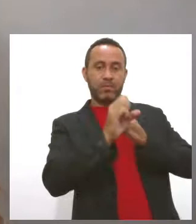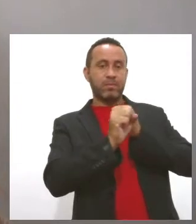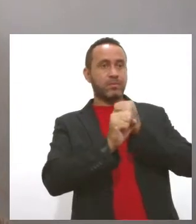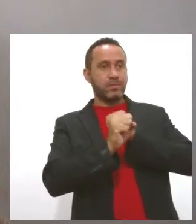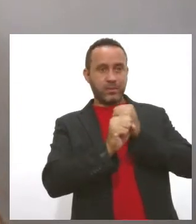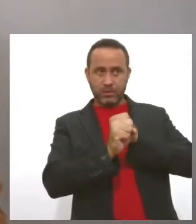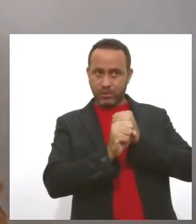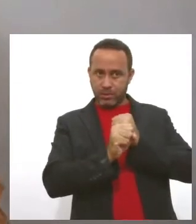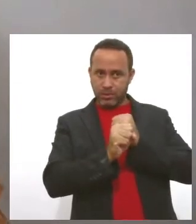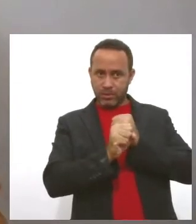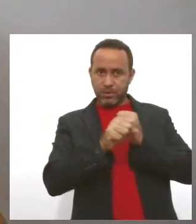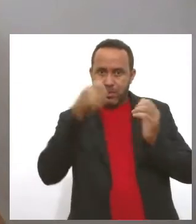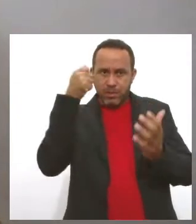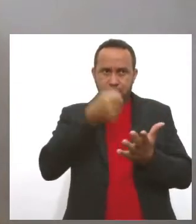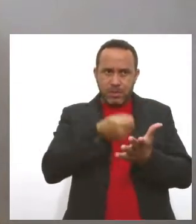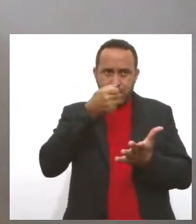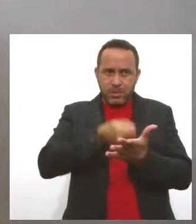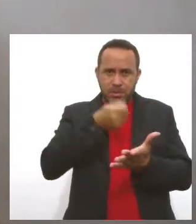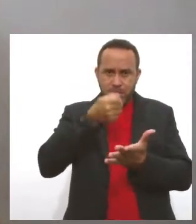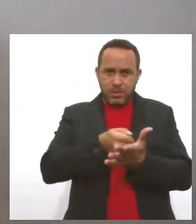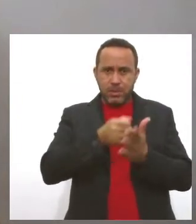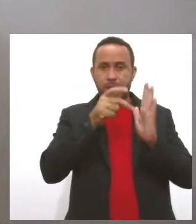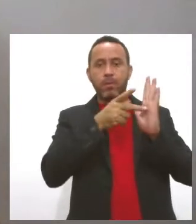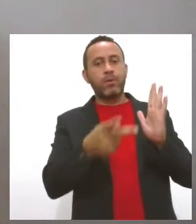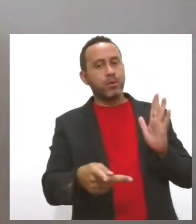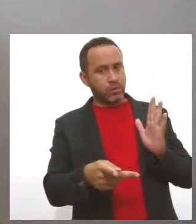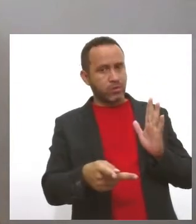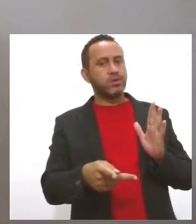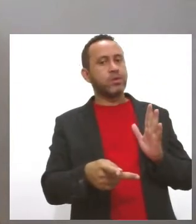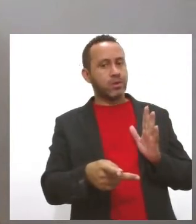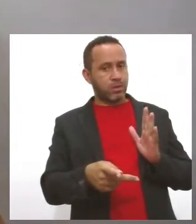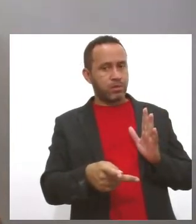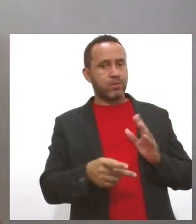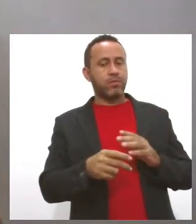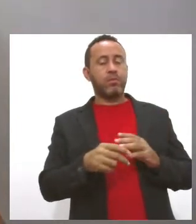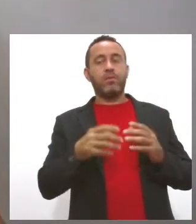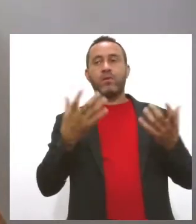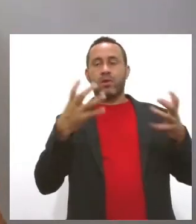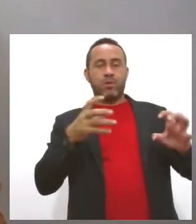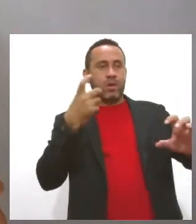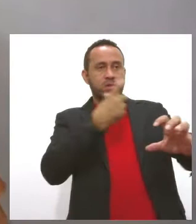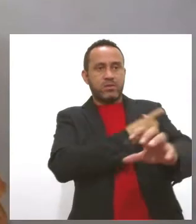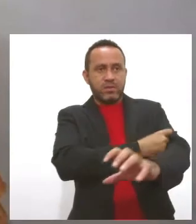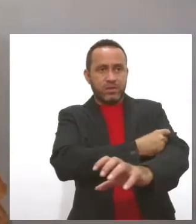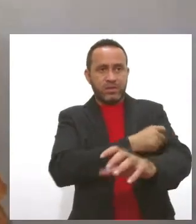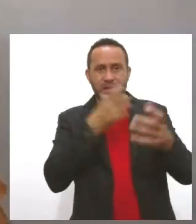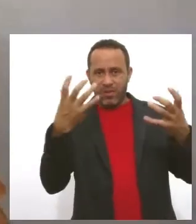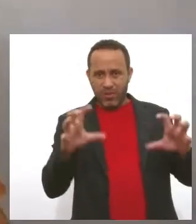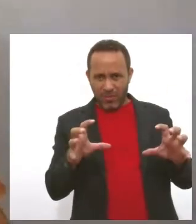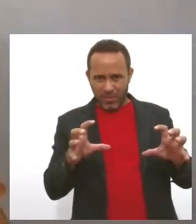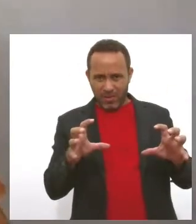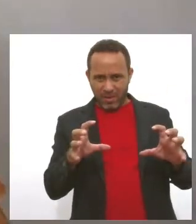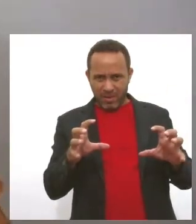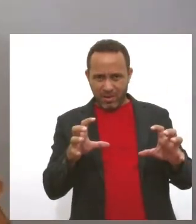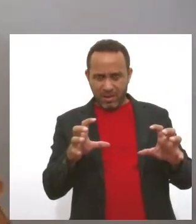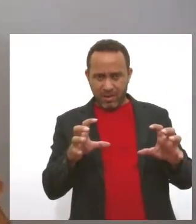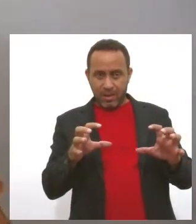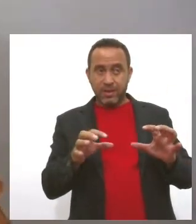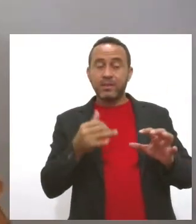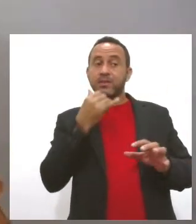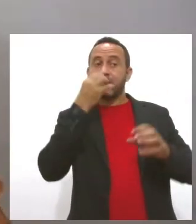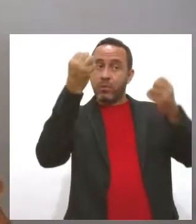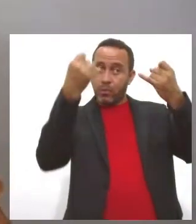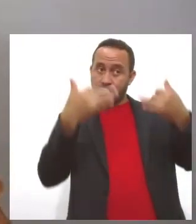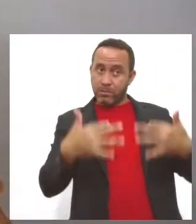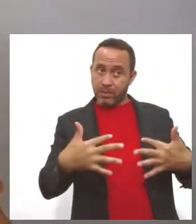projeto duro, né, Valquíria? Já quem deixar de se submeter à vacinação, não quiser tomar a vacinação sem uma justa causa, uma